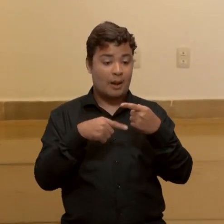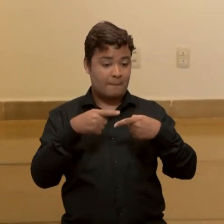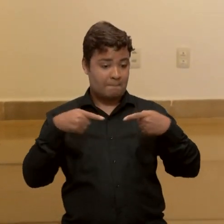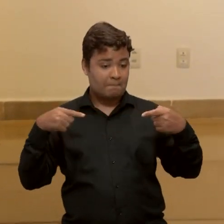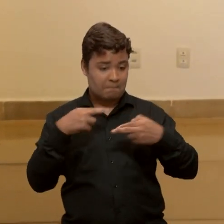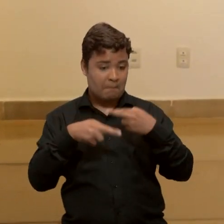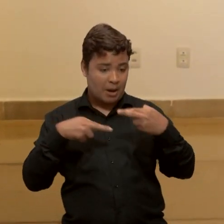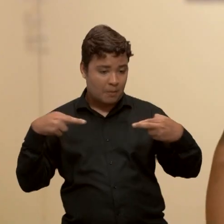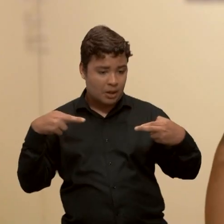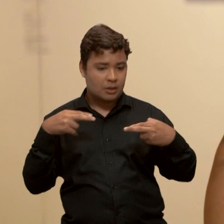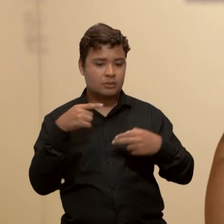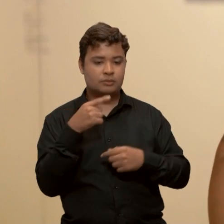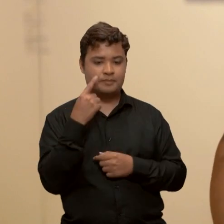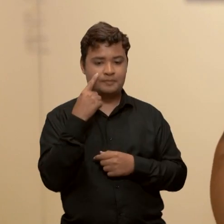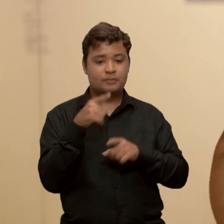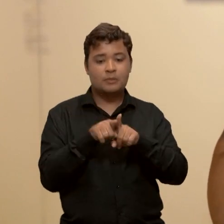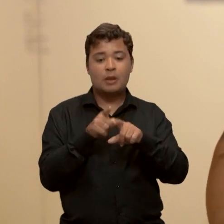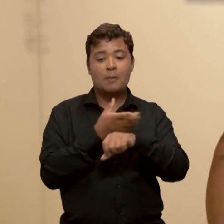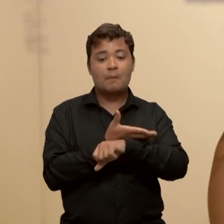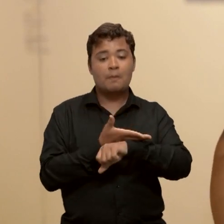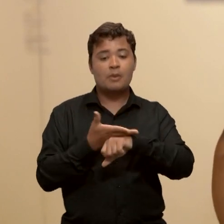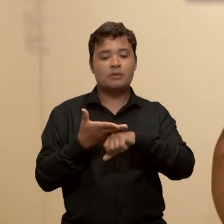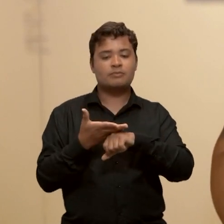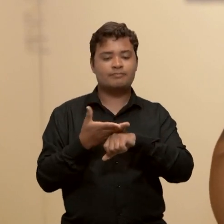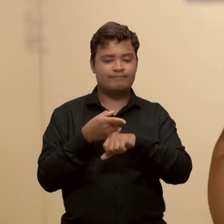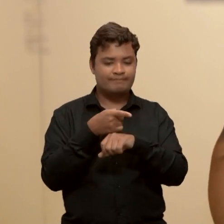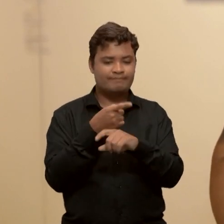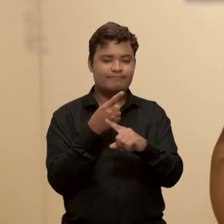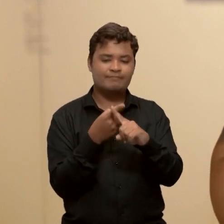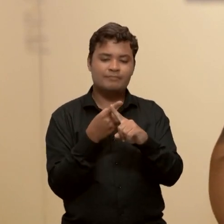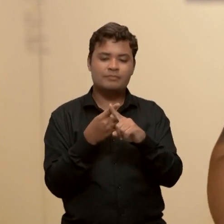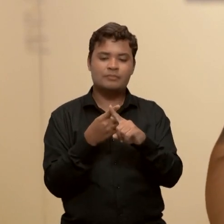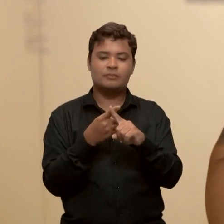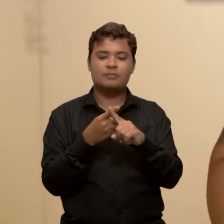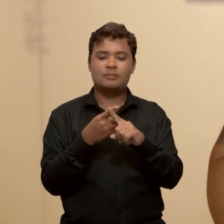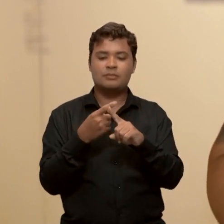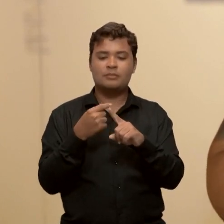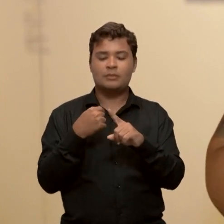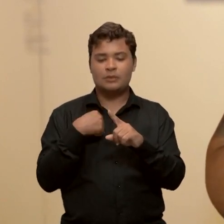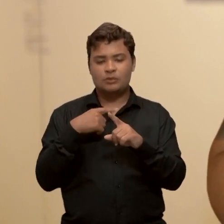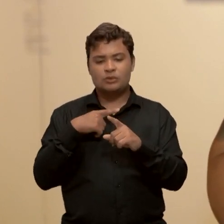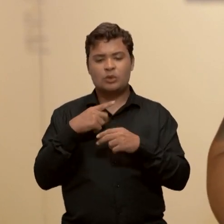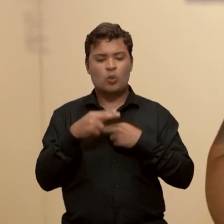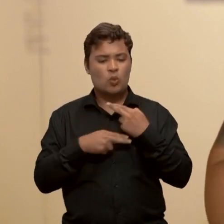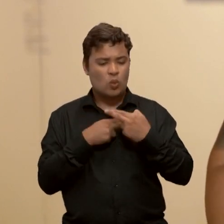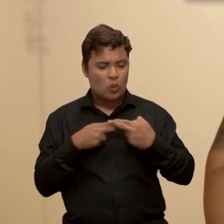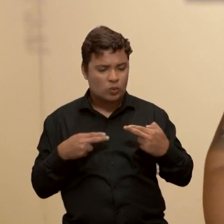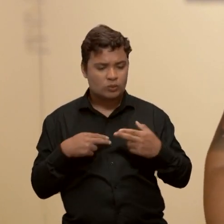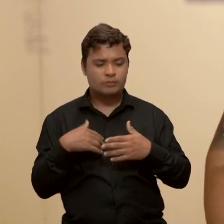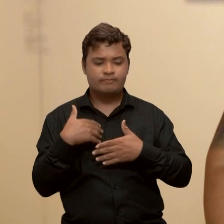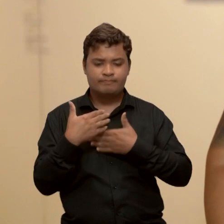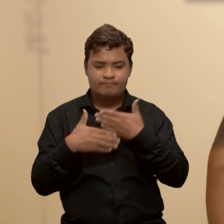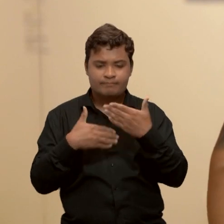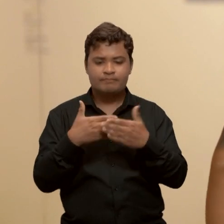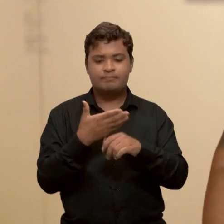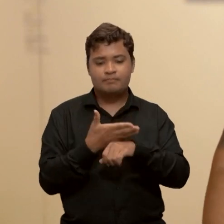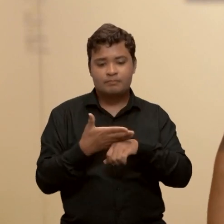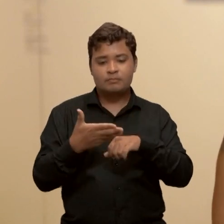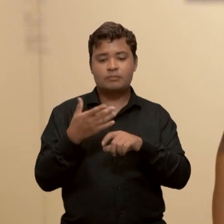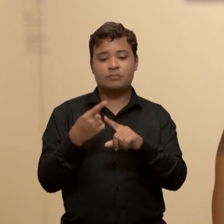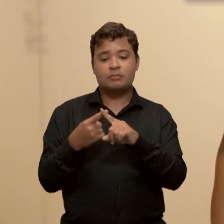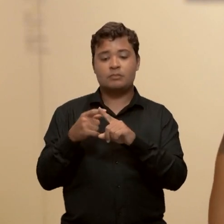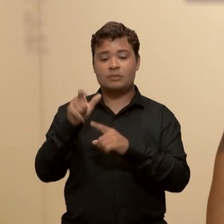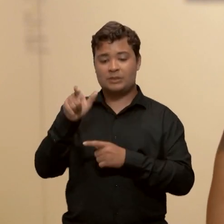na minha obra. O branco, que é uma coisa que vem surgindo mais para o final de um luto branco, pensando na cegueira branca que o